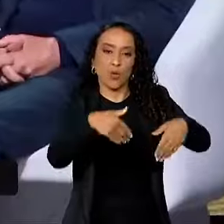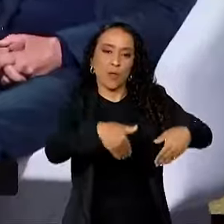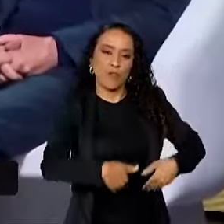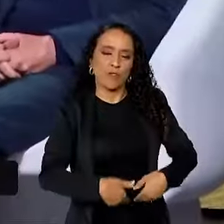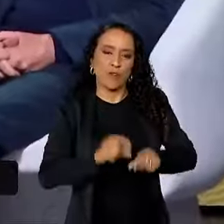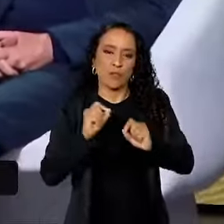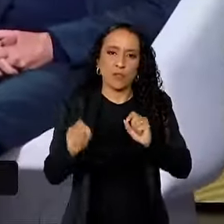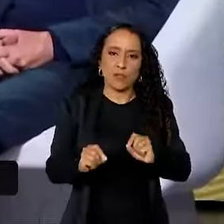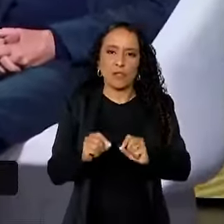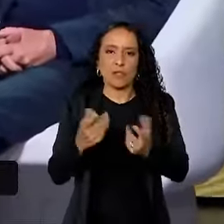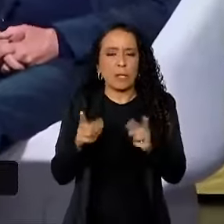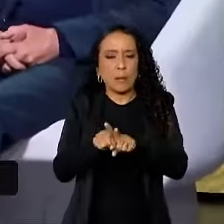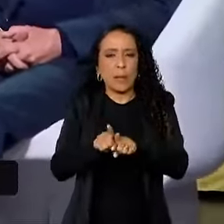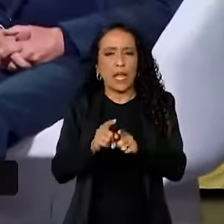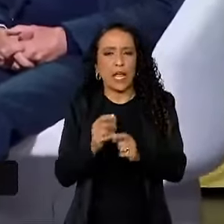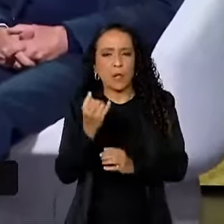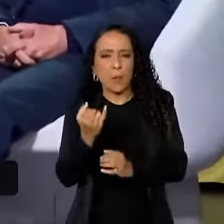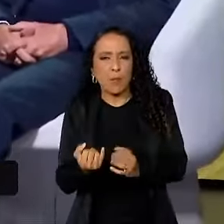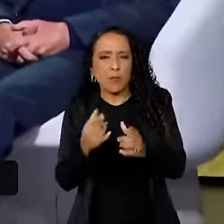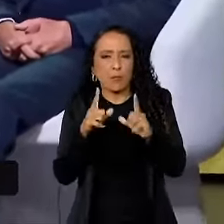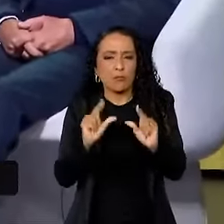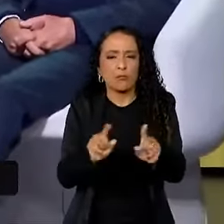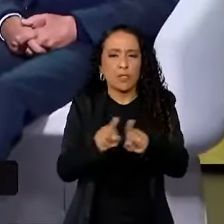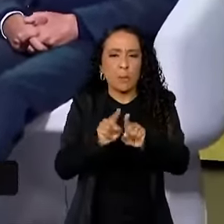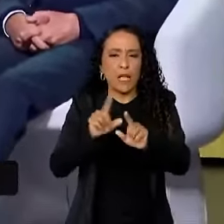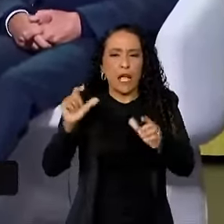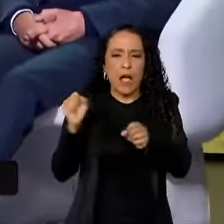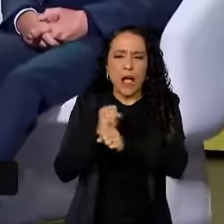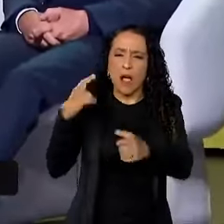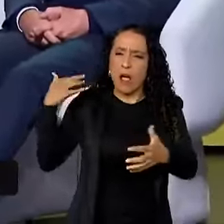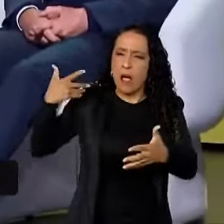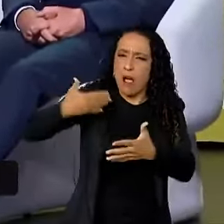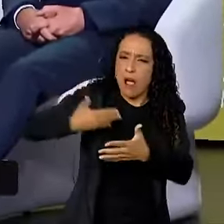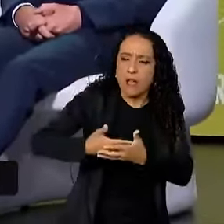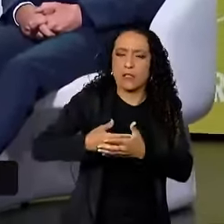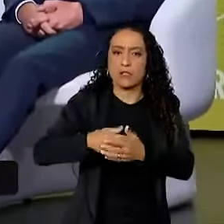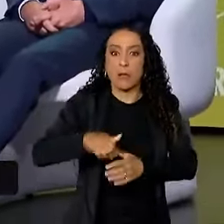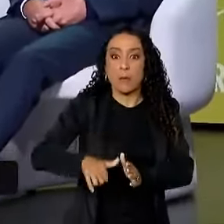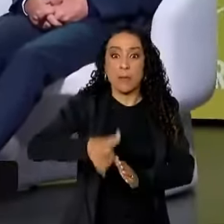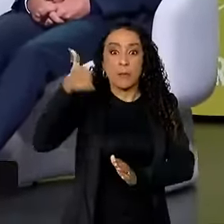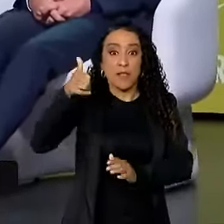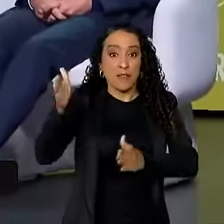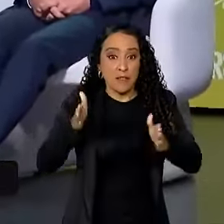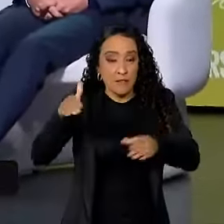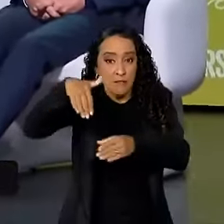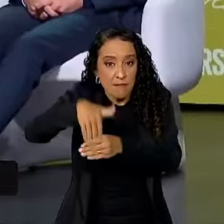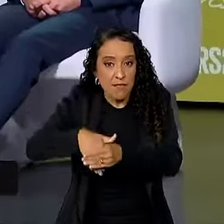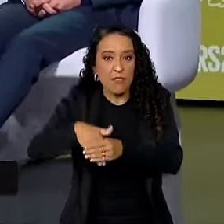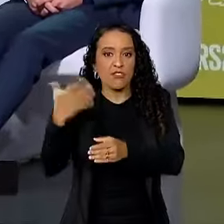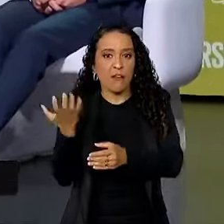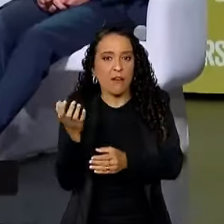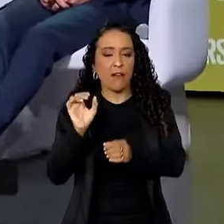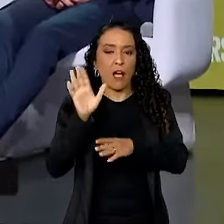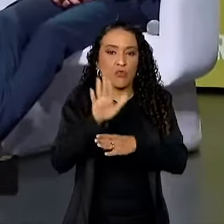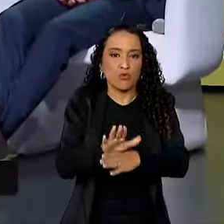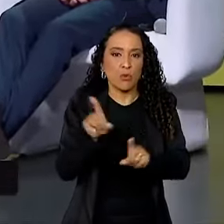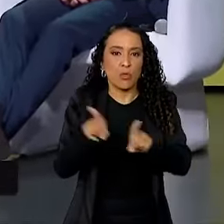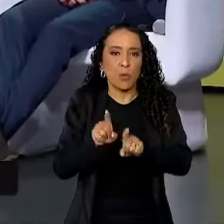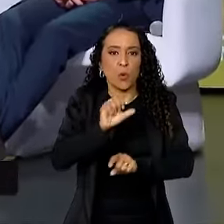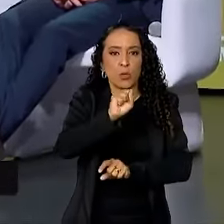com a subnutrição e diminuí a subnutrição há anos quando você era presidente. O seu país, pela primeira vez, você ajudou